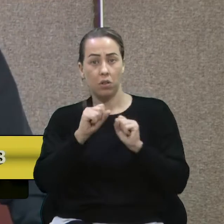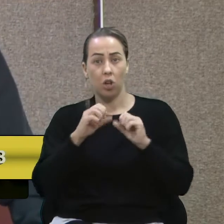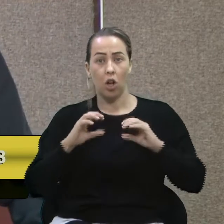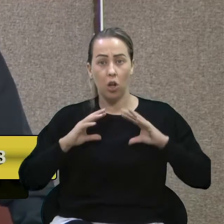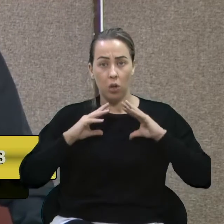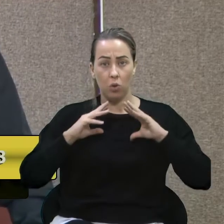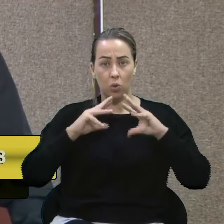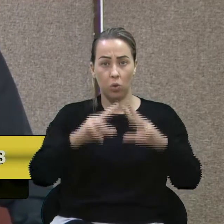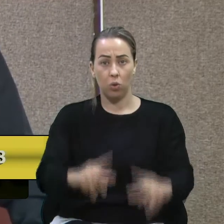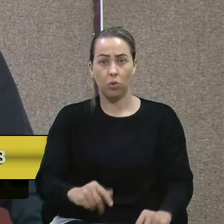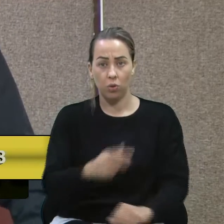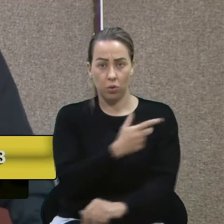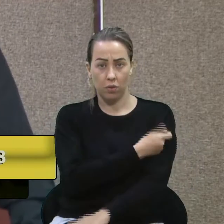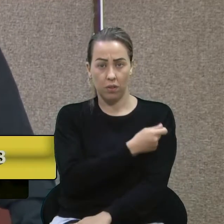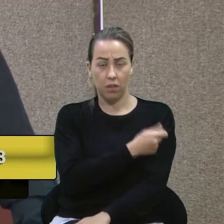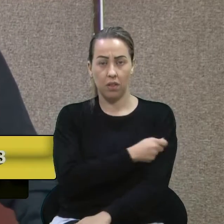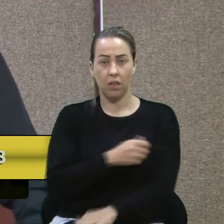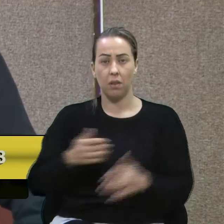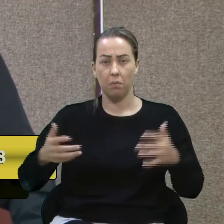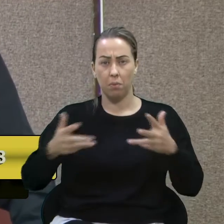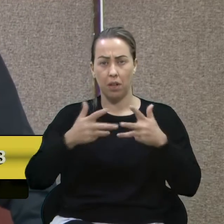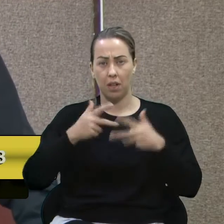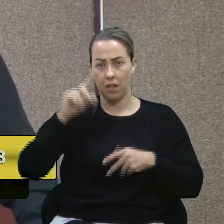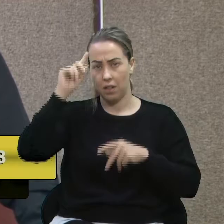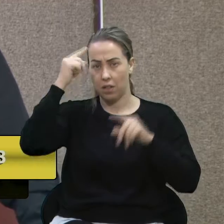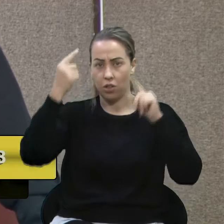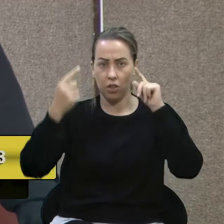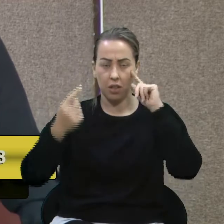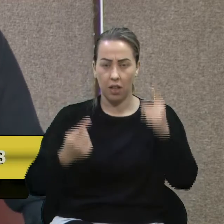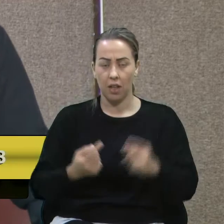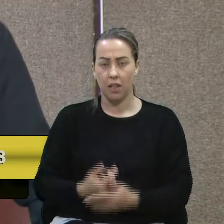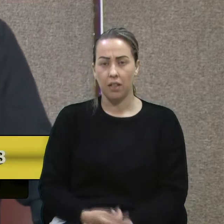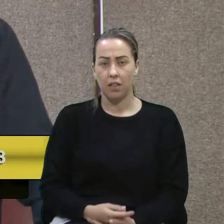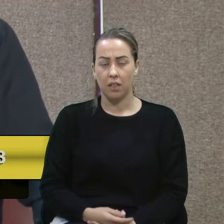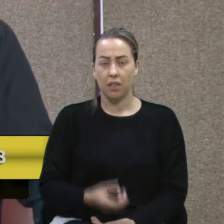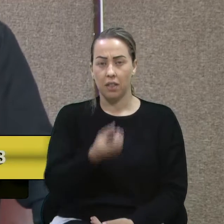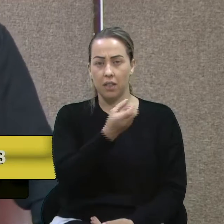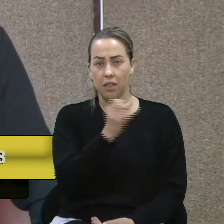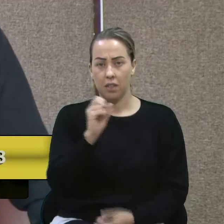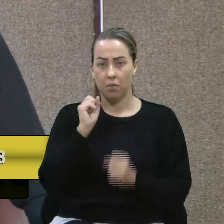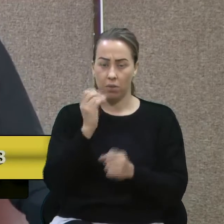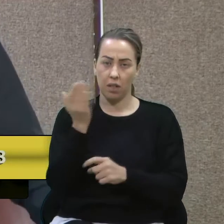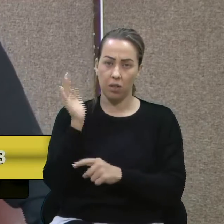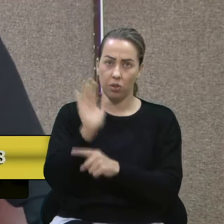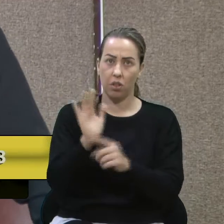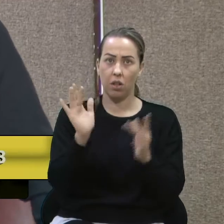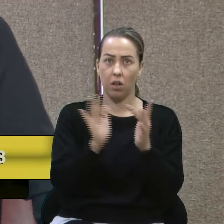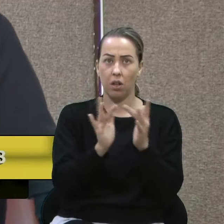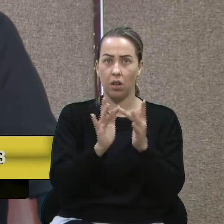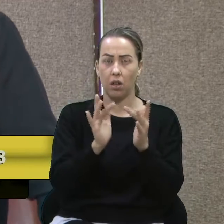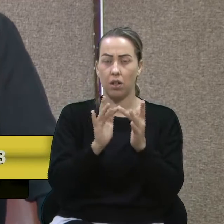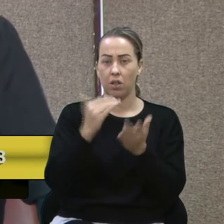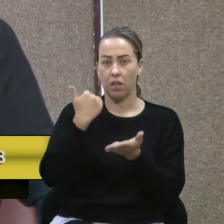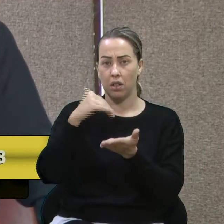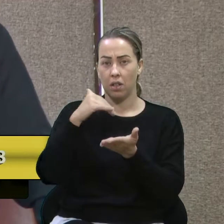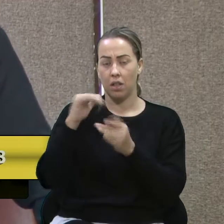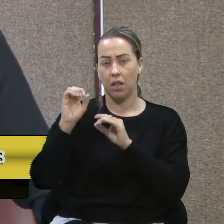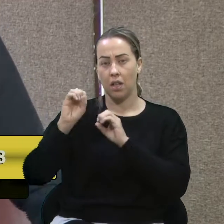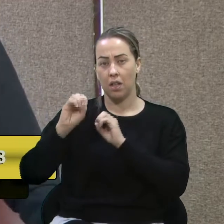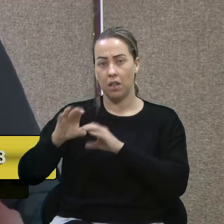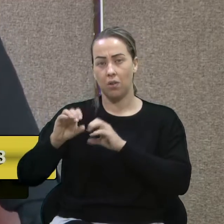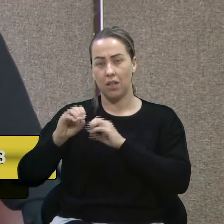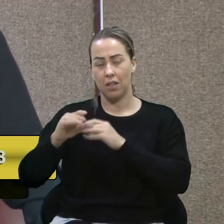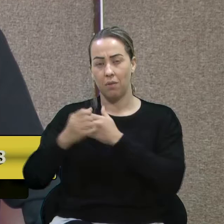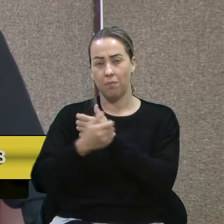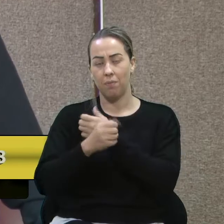todos vacinados. Excelente ideia, porque a puder colaborar também, entrar em contato com a secretária de Educação, para